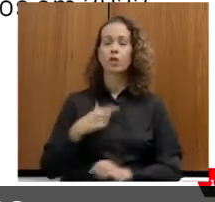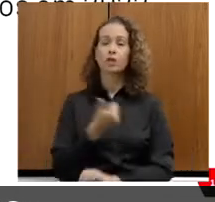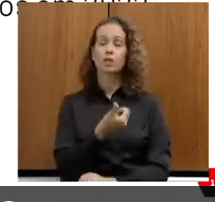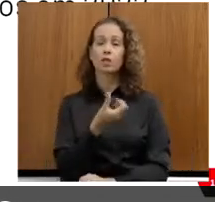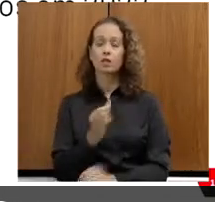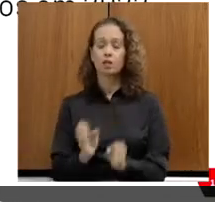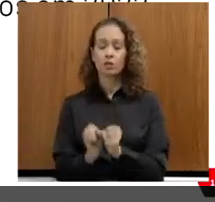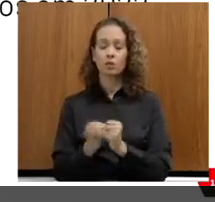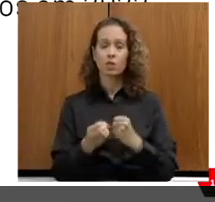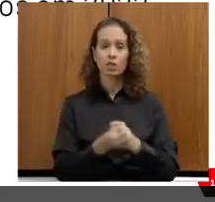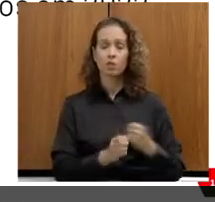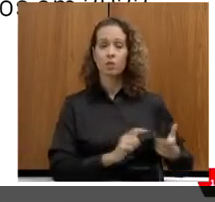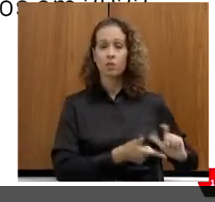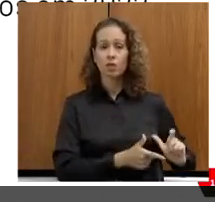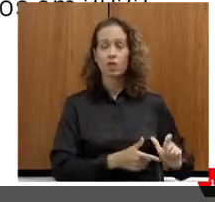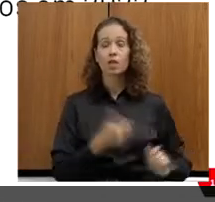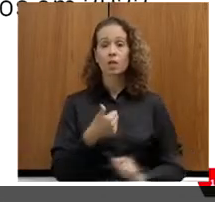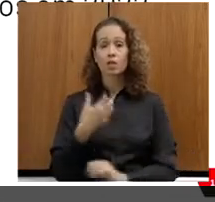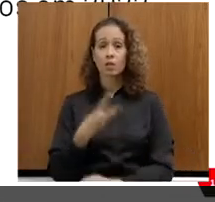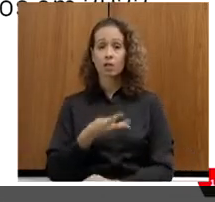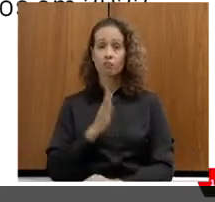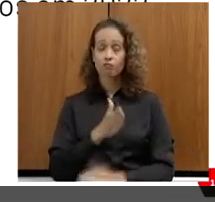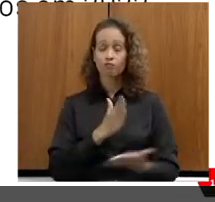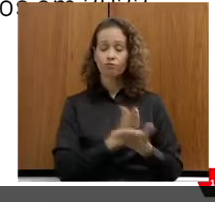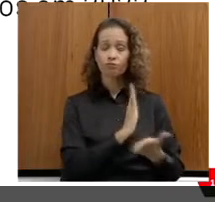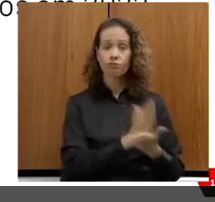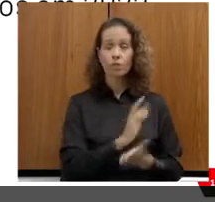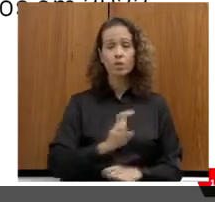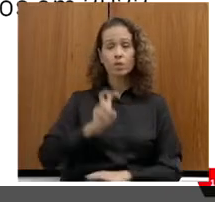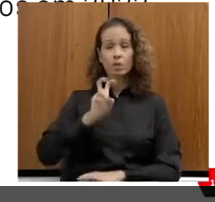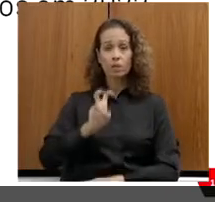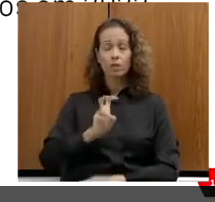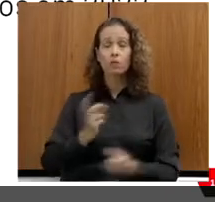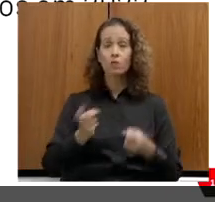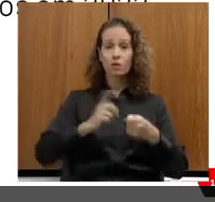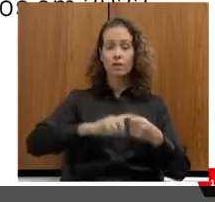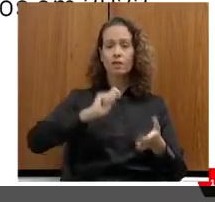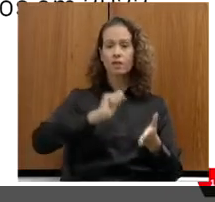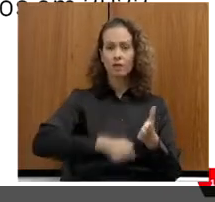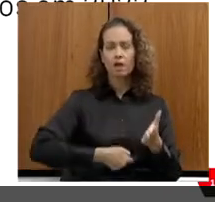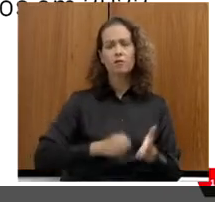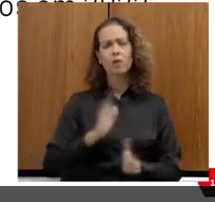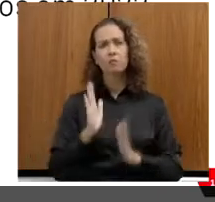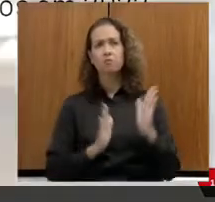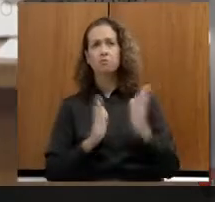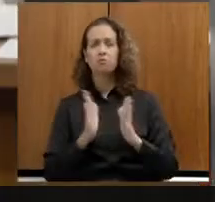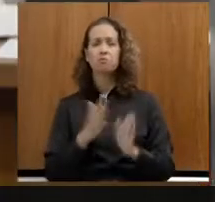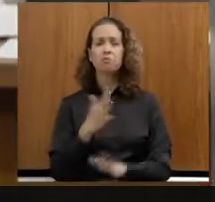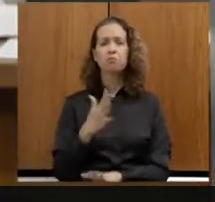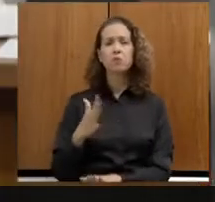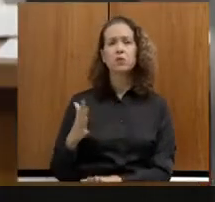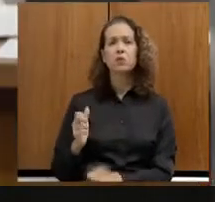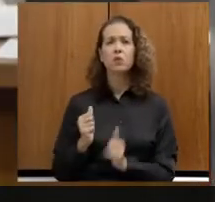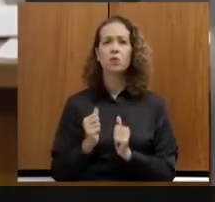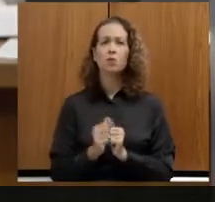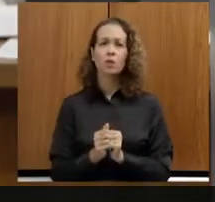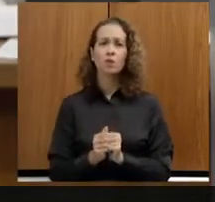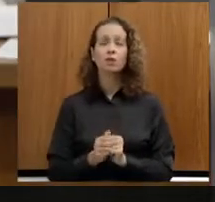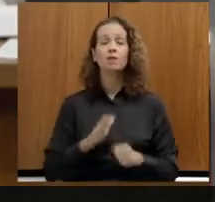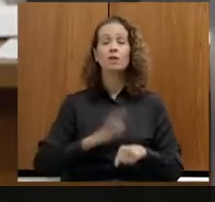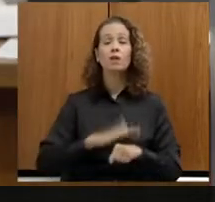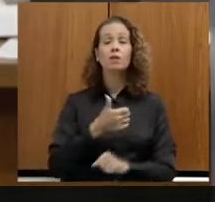13 já foram aprovados e 5 já com vendes assinados. Eu tenho uma previsão de mais de 19 núcleos para 2022.